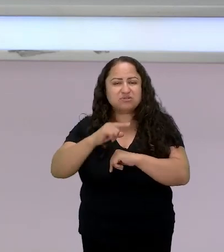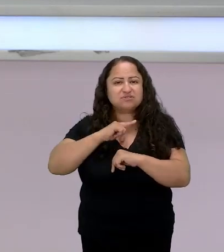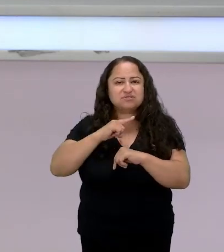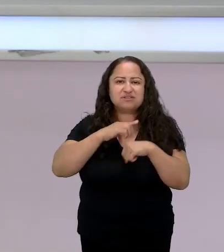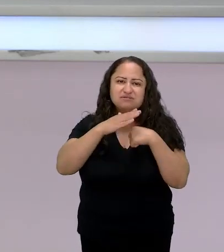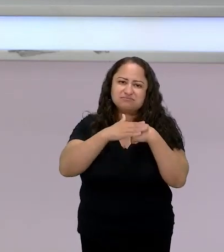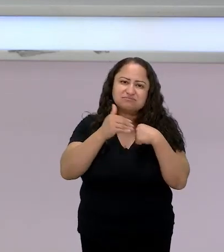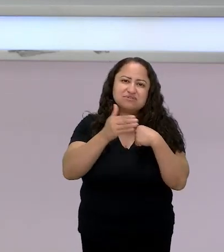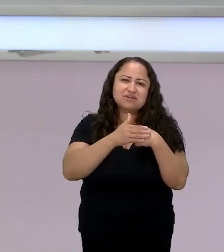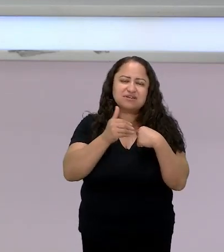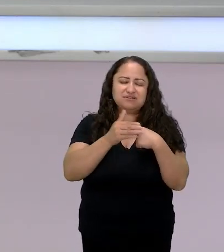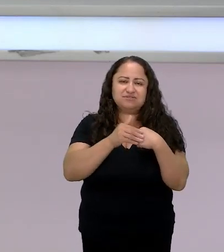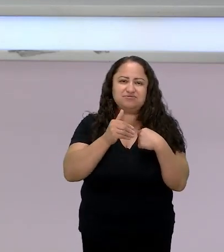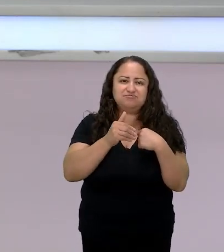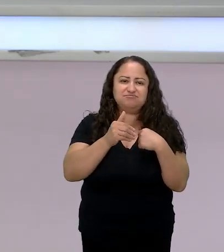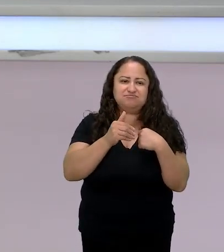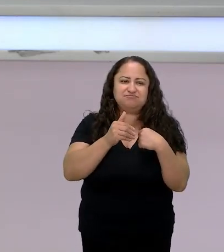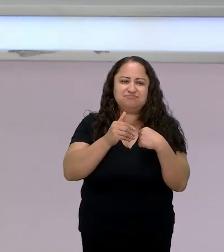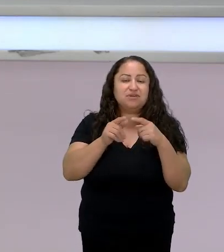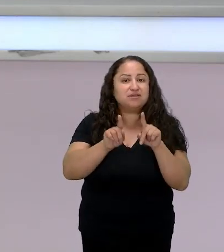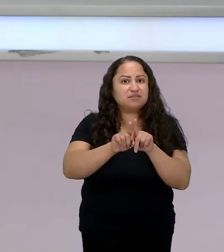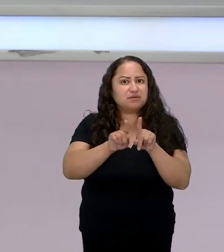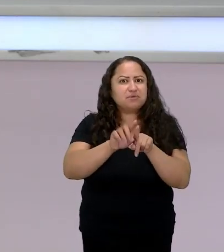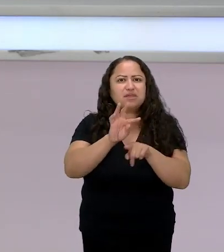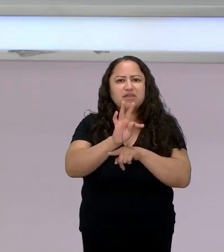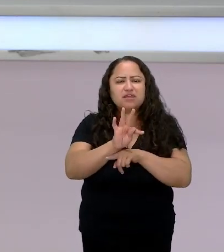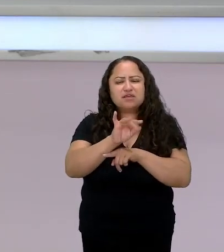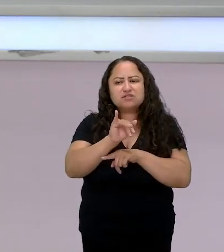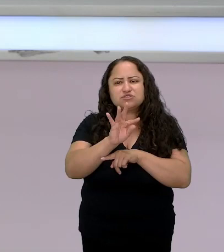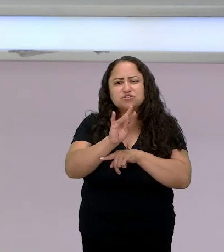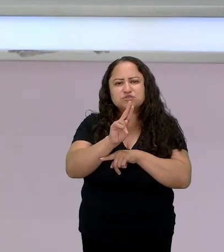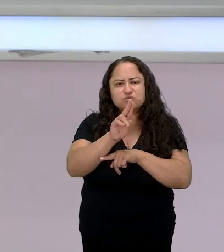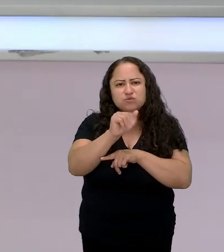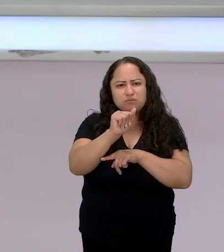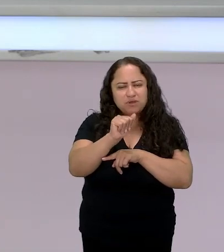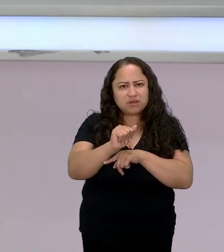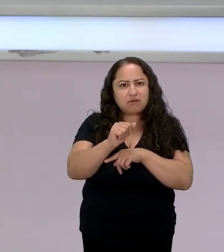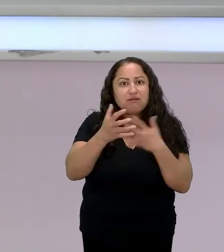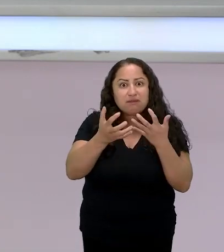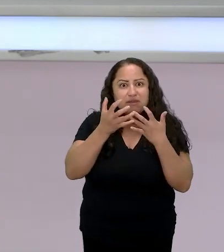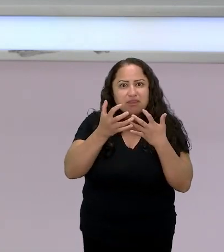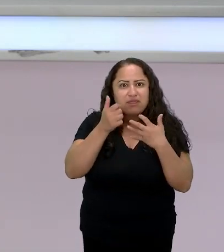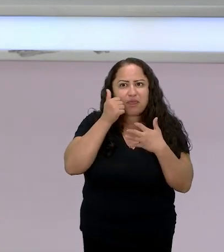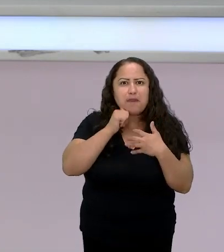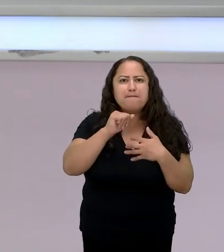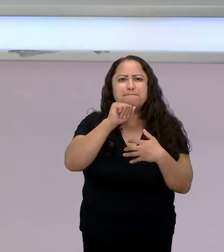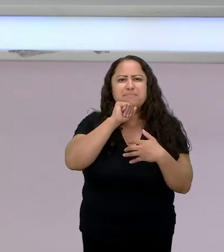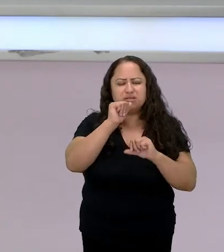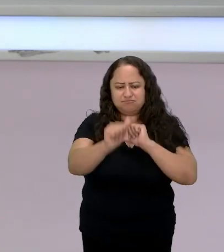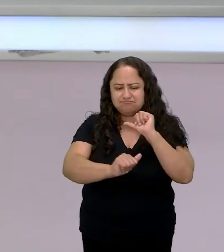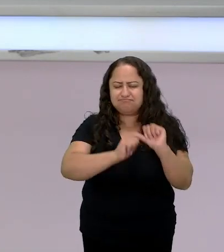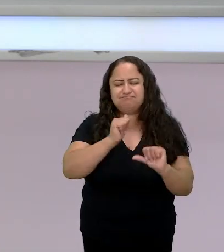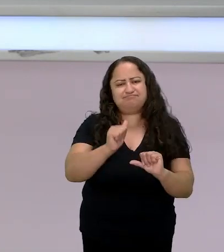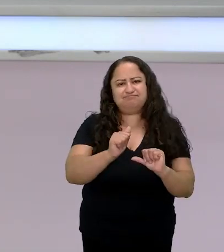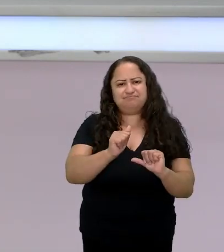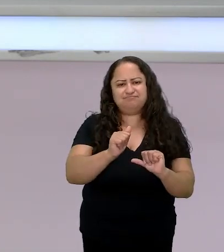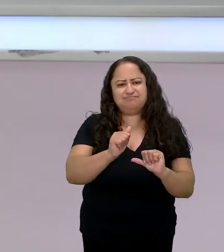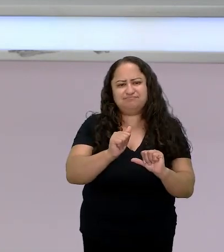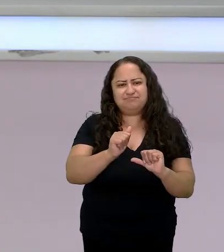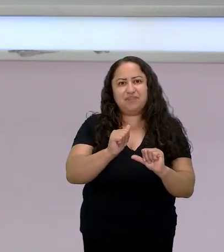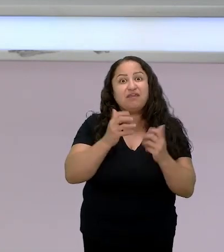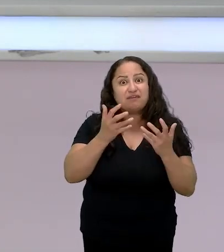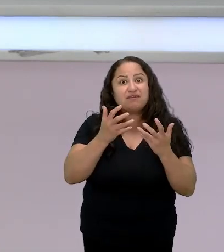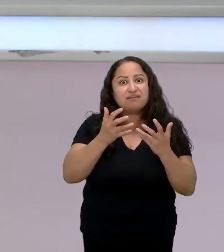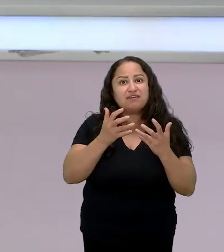né e a questão da tituba também não querer ser mãe né não querer colocar no